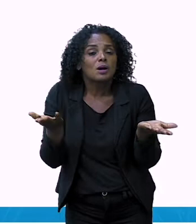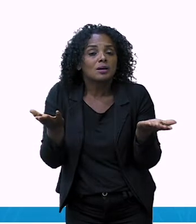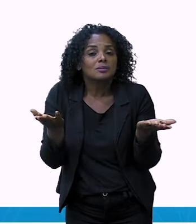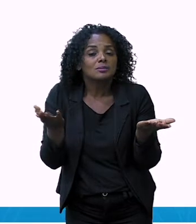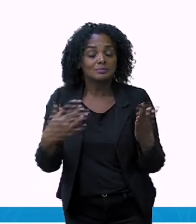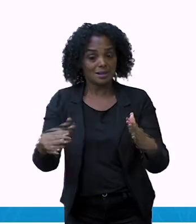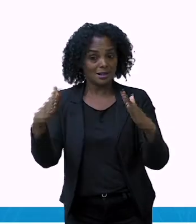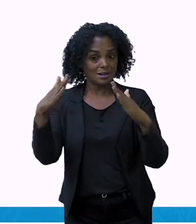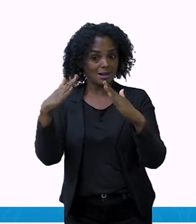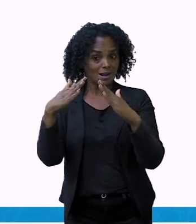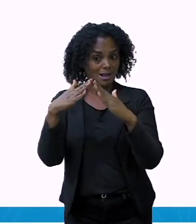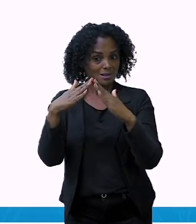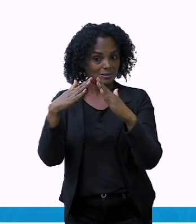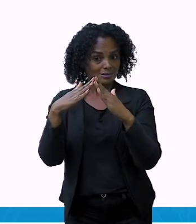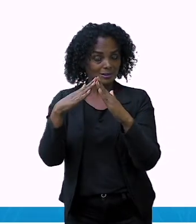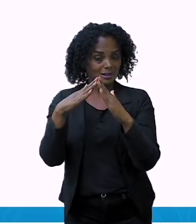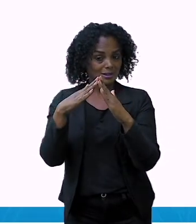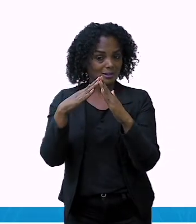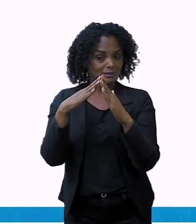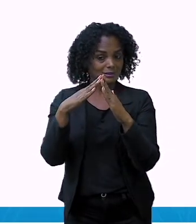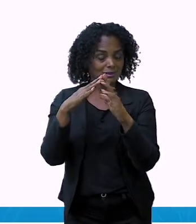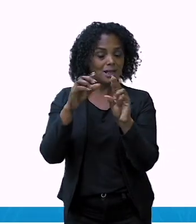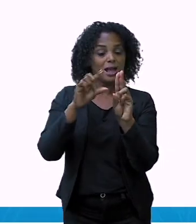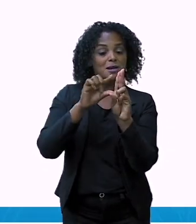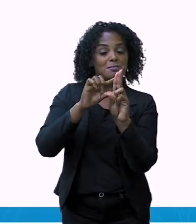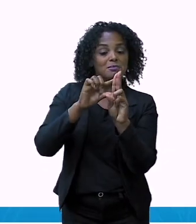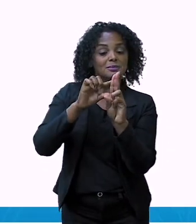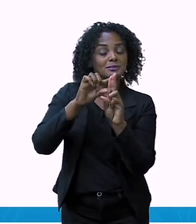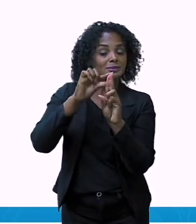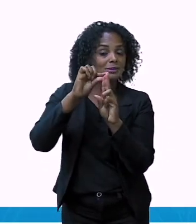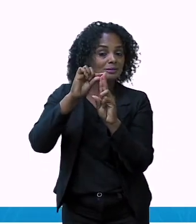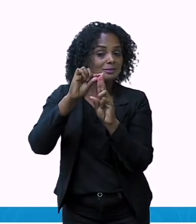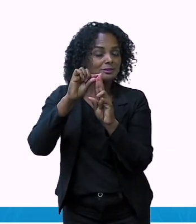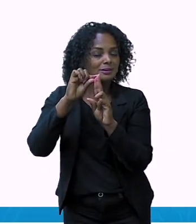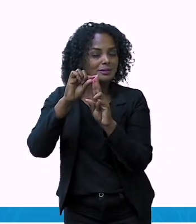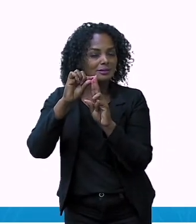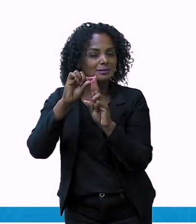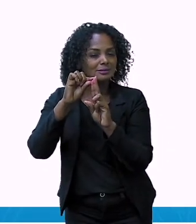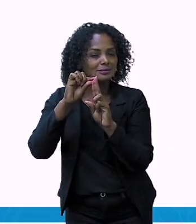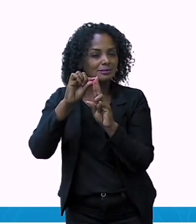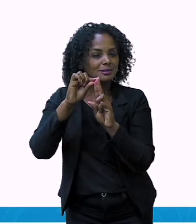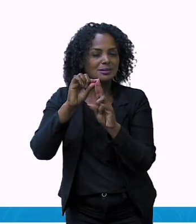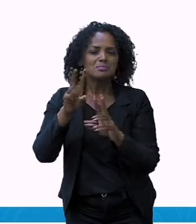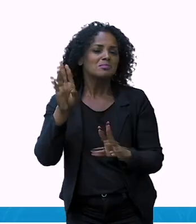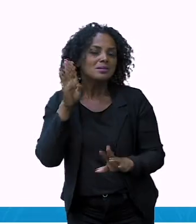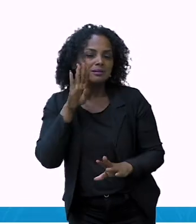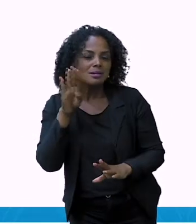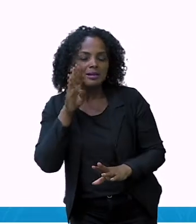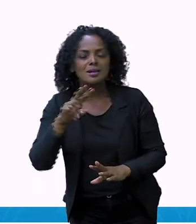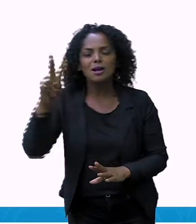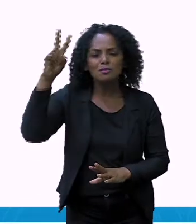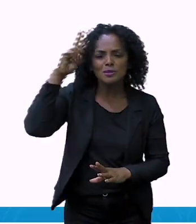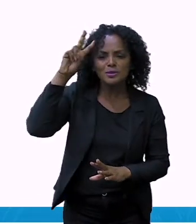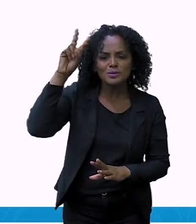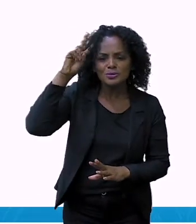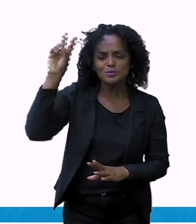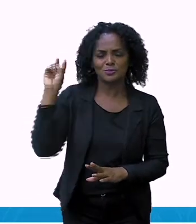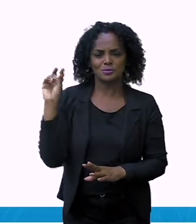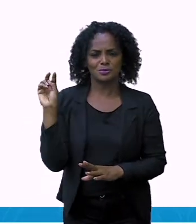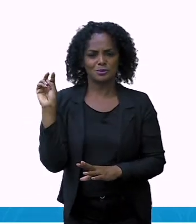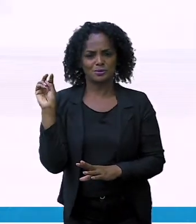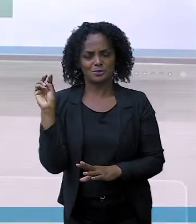que história interessante e legal para a gente trabalhar e aprender as